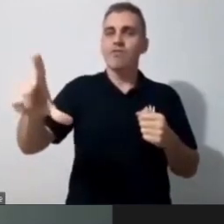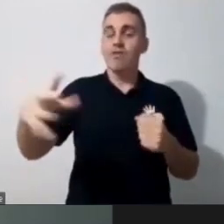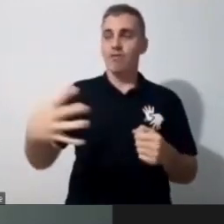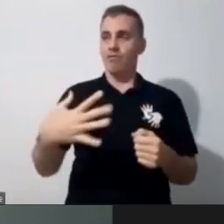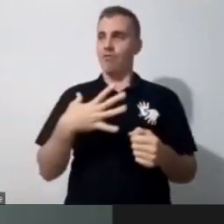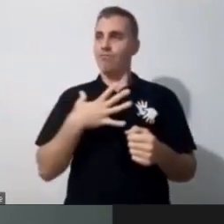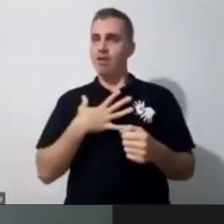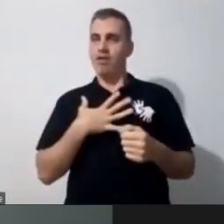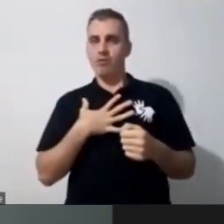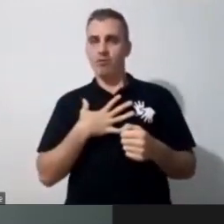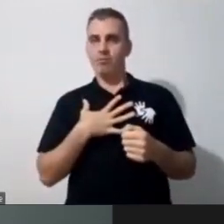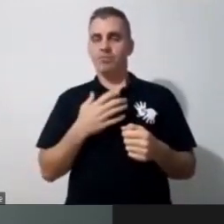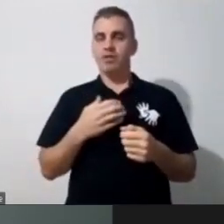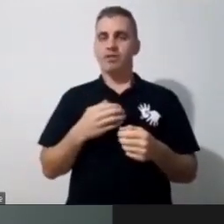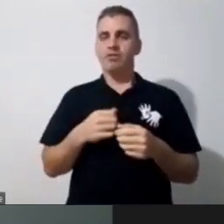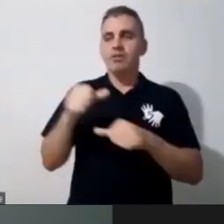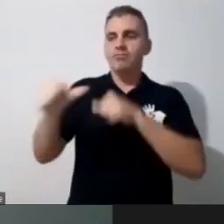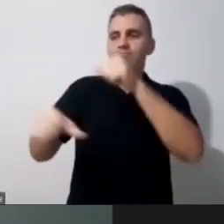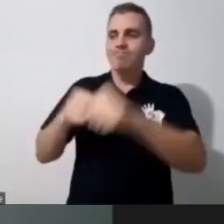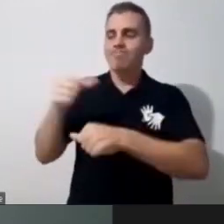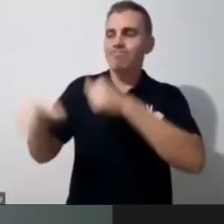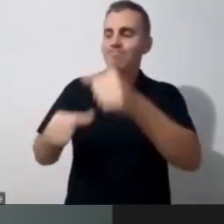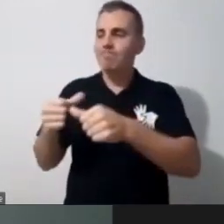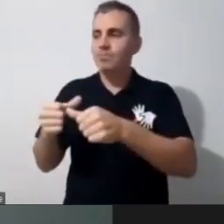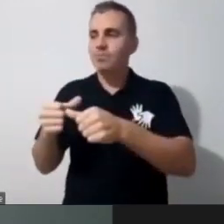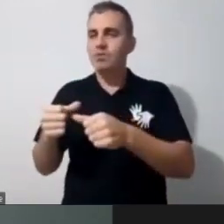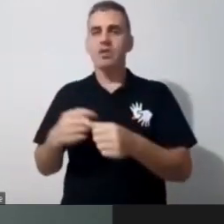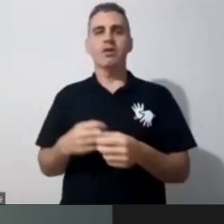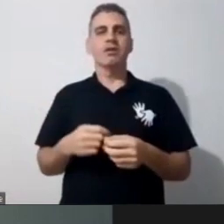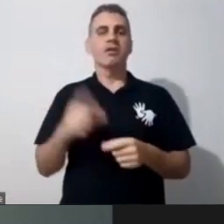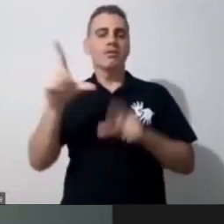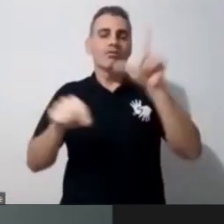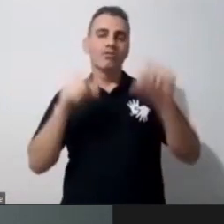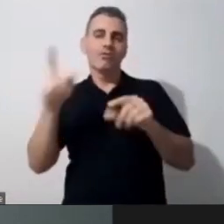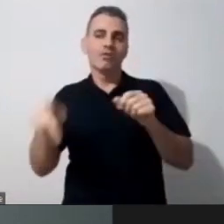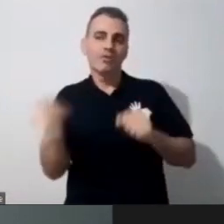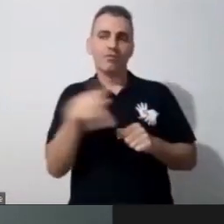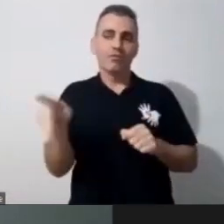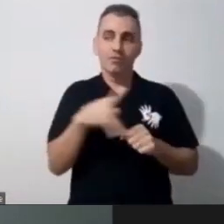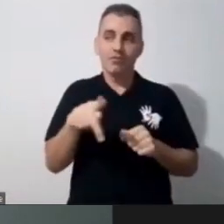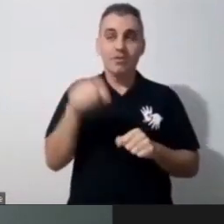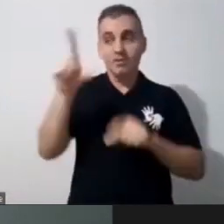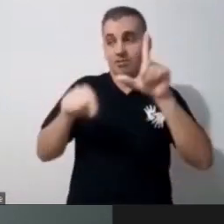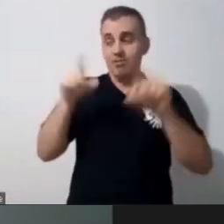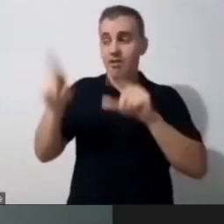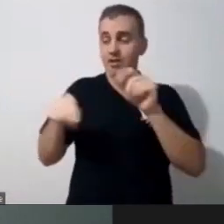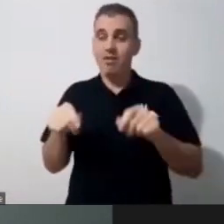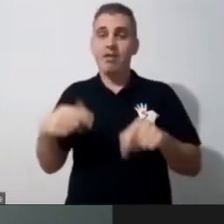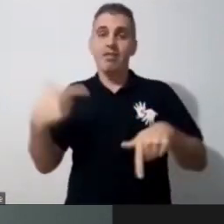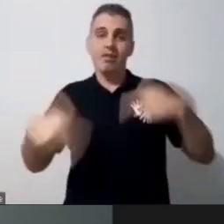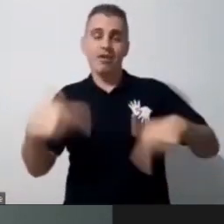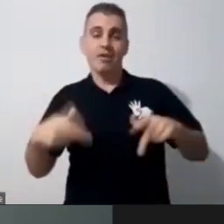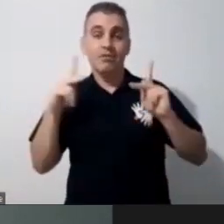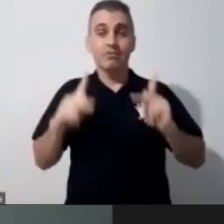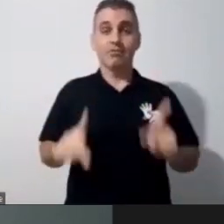trocando isso, né? A gente escolhe ser professor, a gente pode trabalhar com pessoas. Então, hoje, o que nos